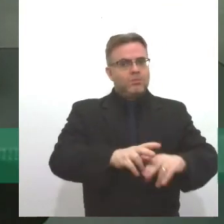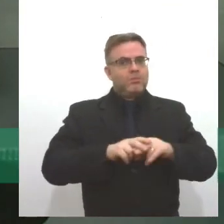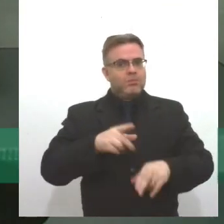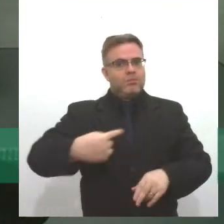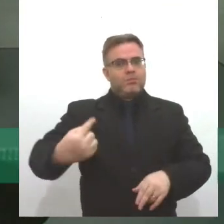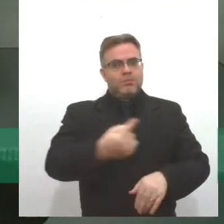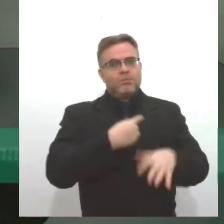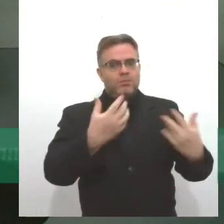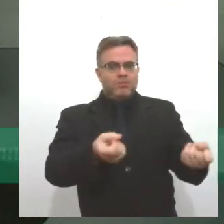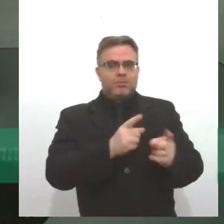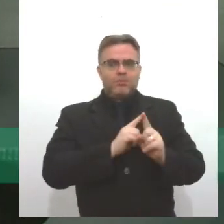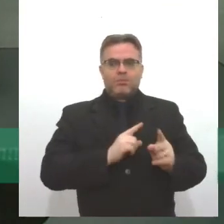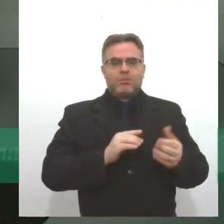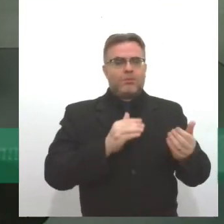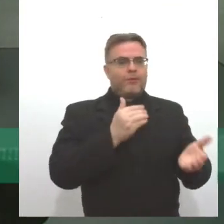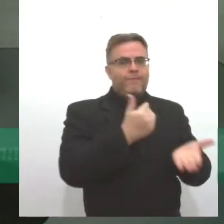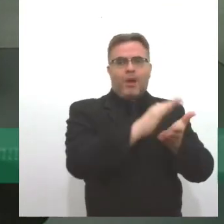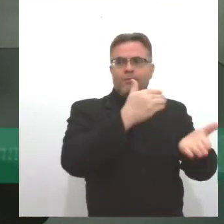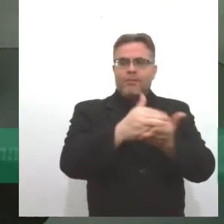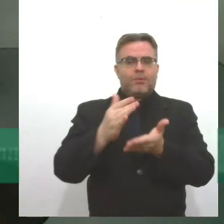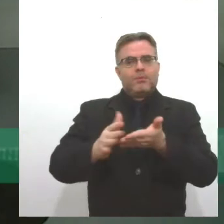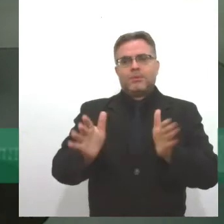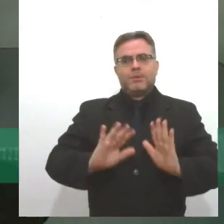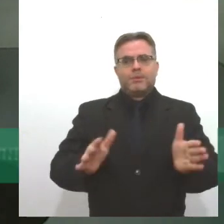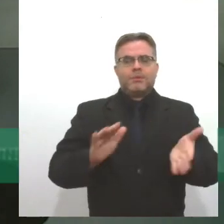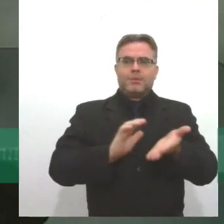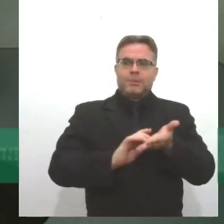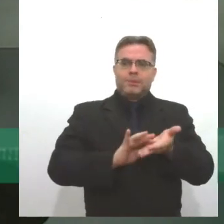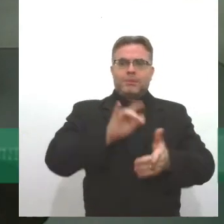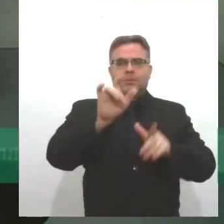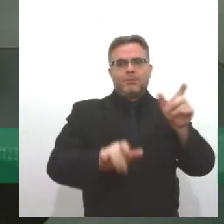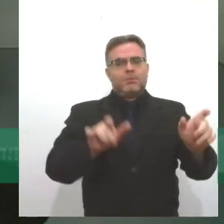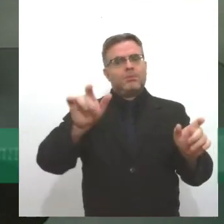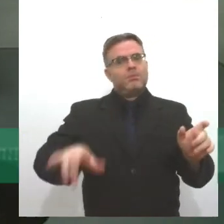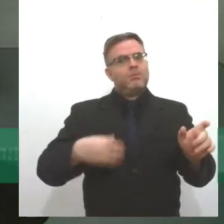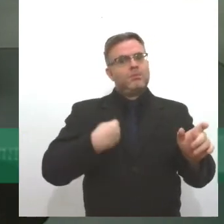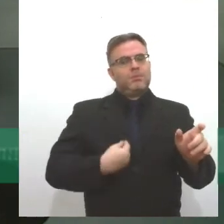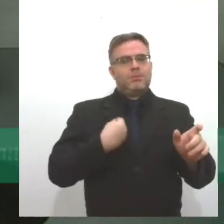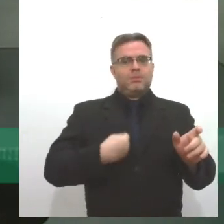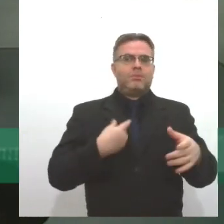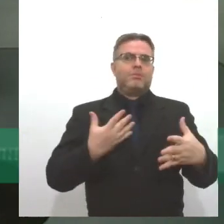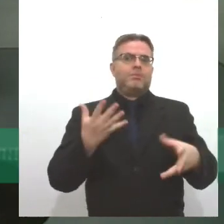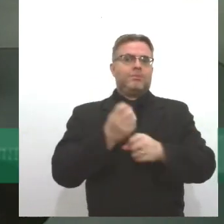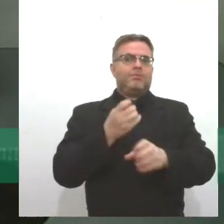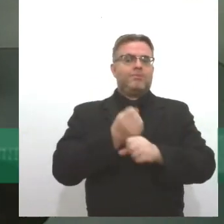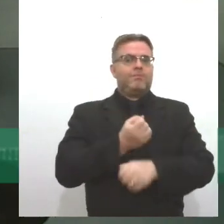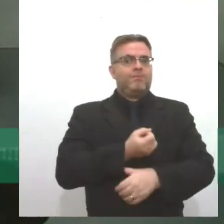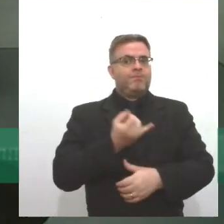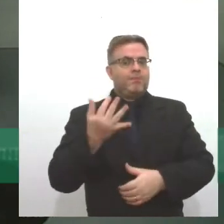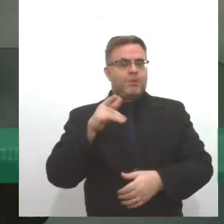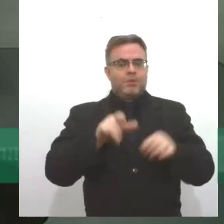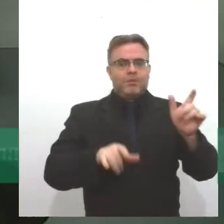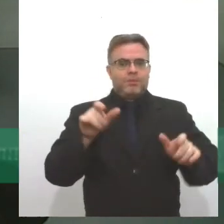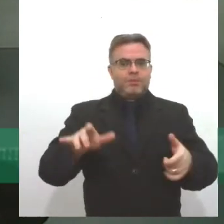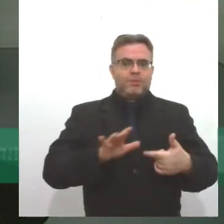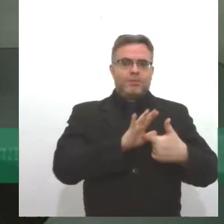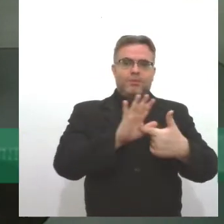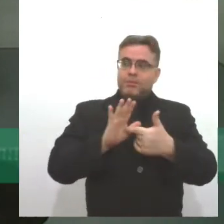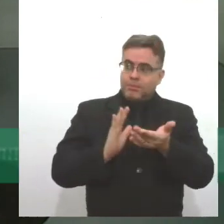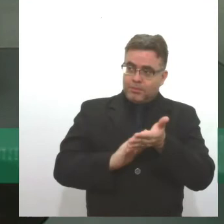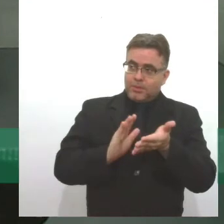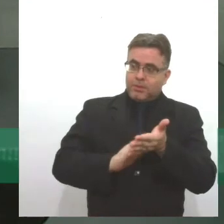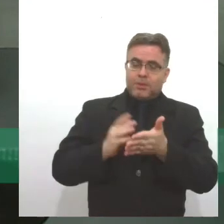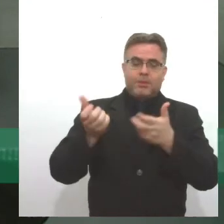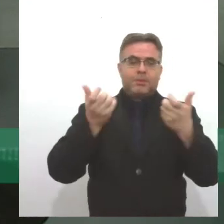de fora ninguém. Os ciganos são existentes, vocês viram aí os dados que o Rogério traz, eu aproveito para parabenizá-lo, ele